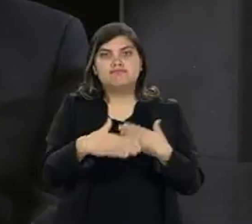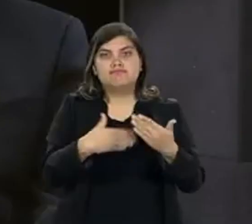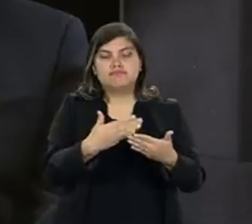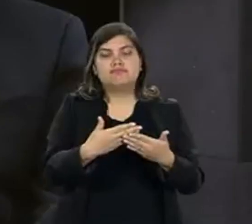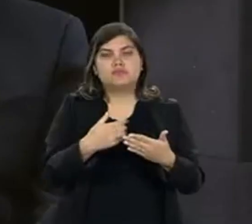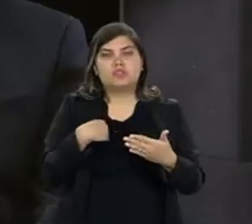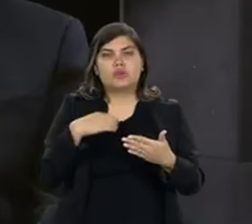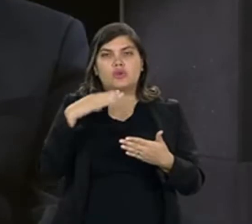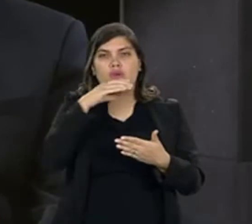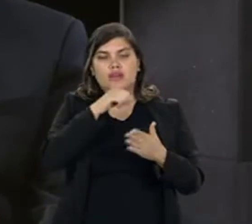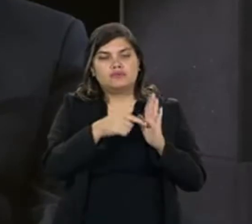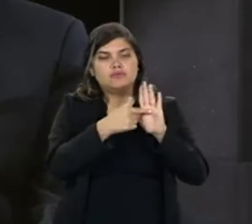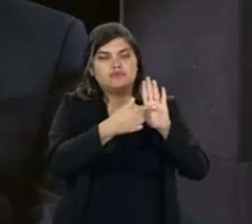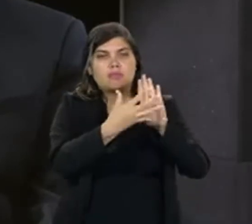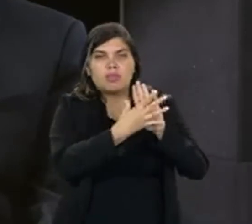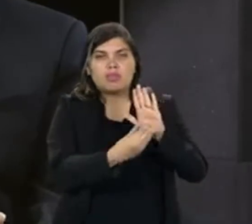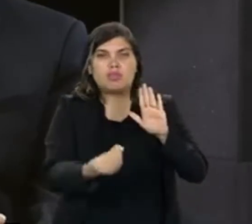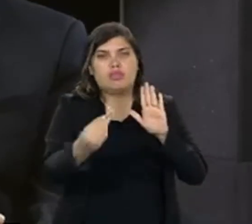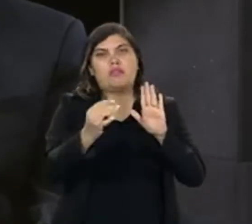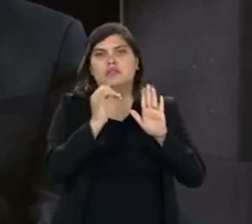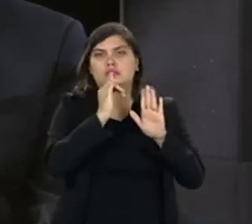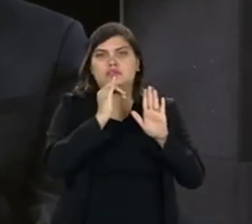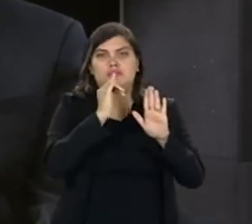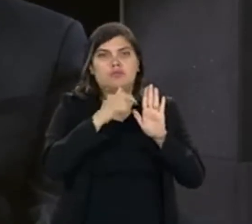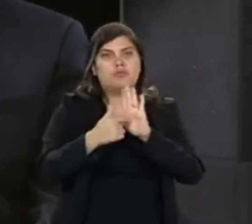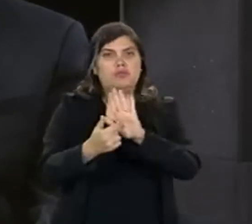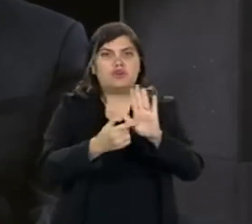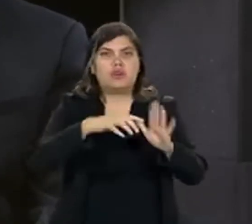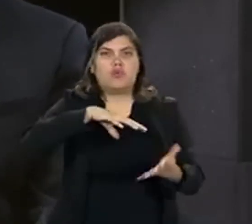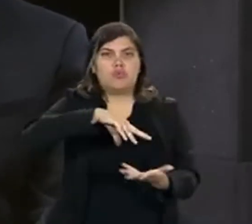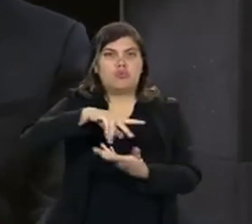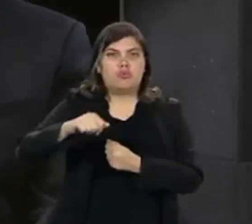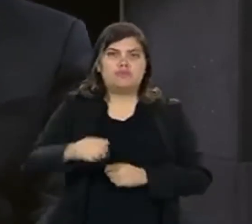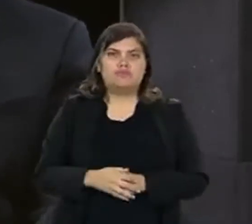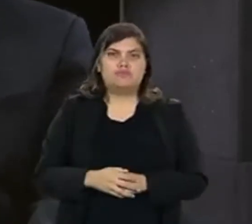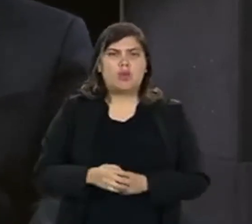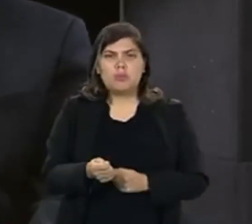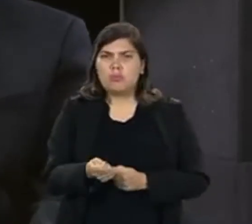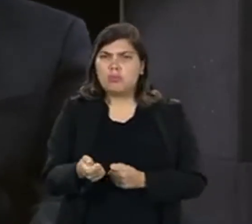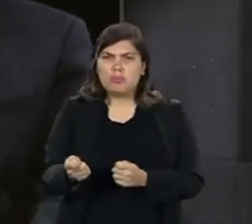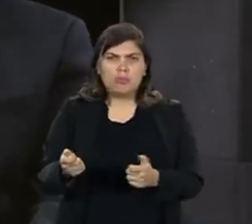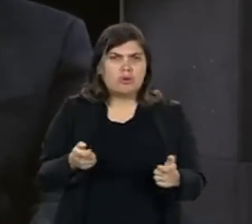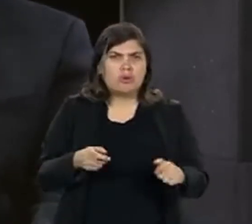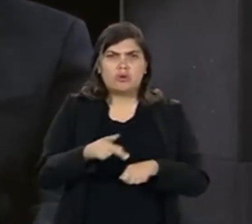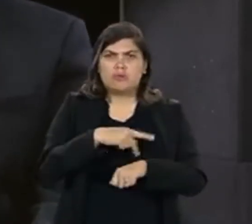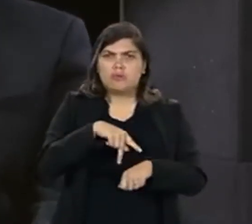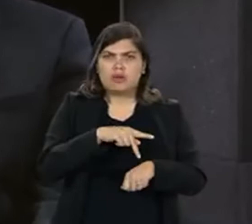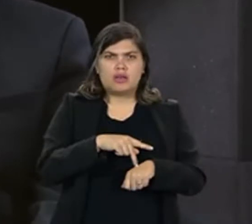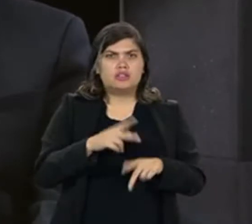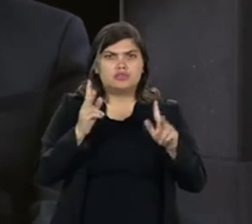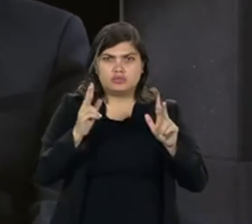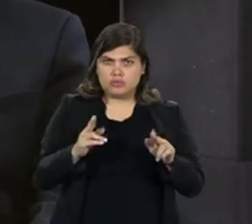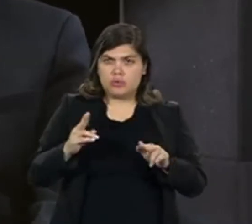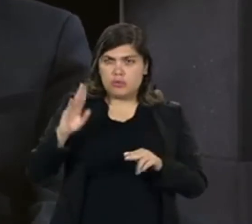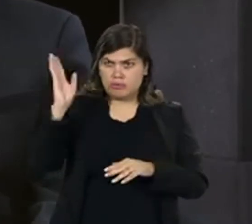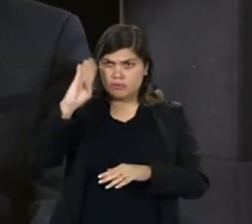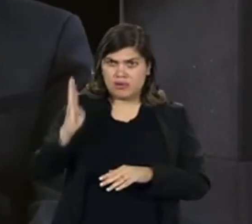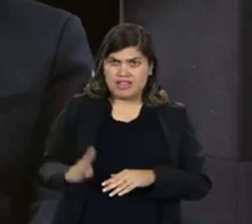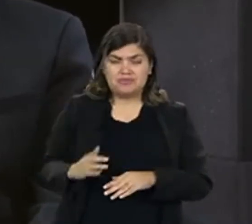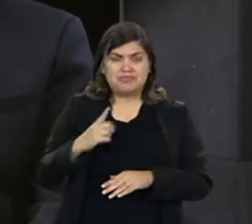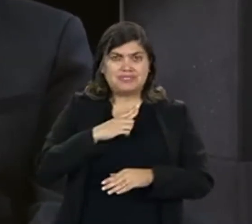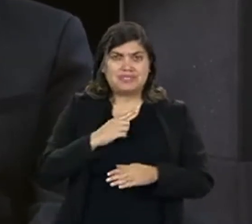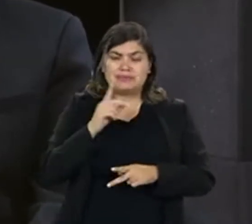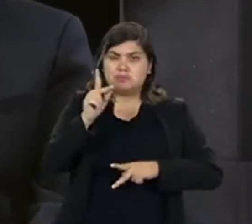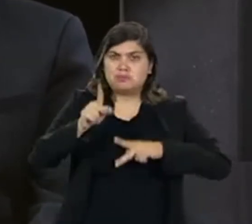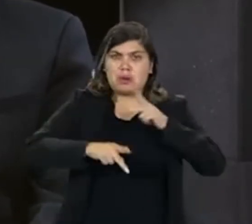processo. Eu acho que isso é um exemplo que o Brasil tem a dar ao mundo. Poucos países com uma população tão grande